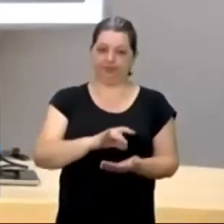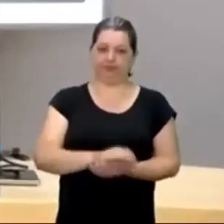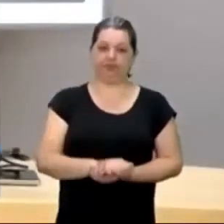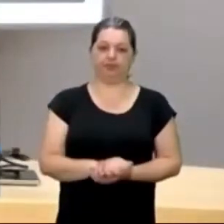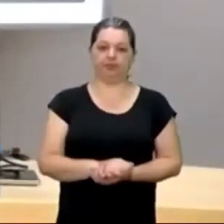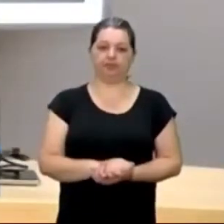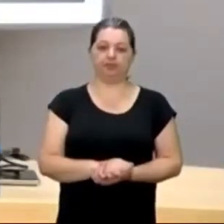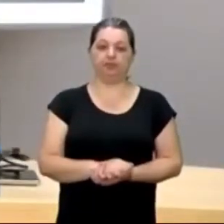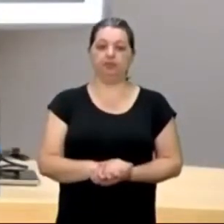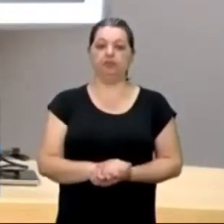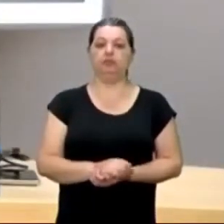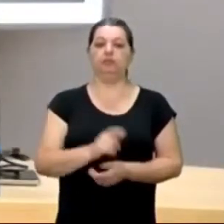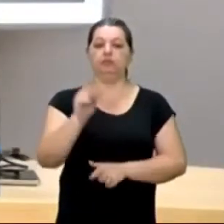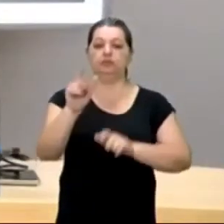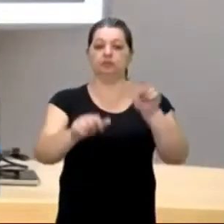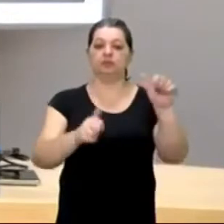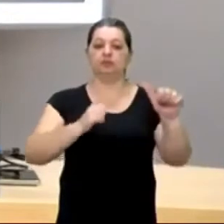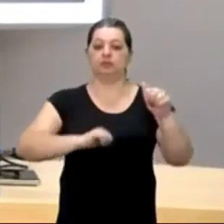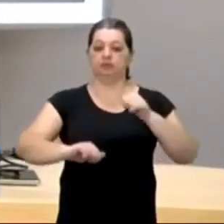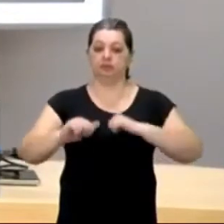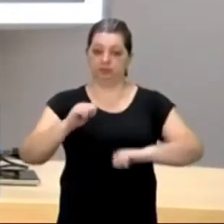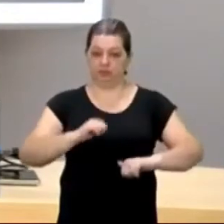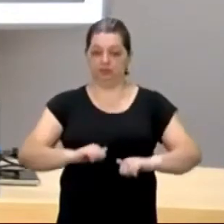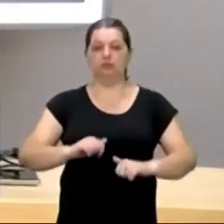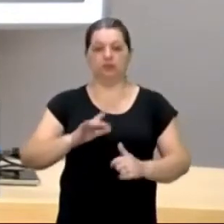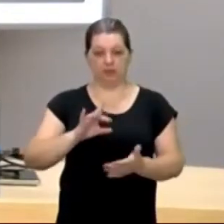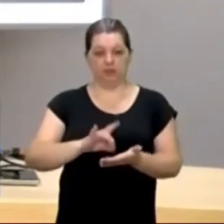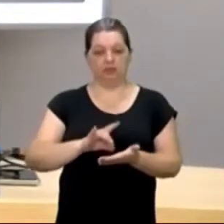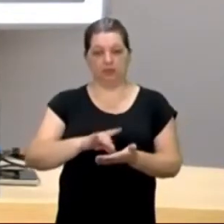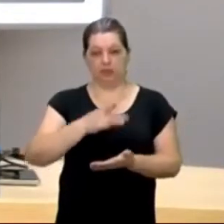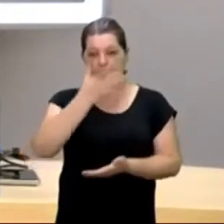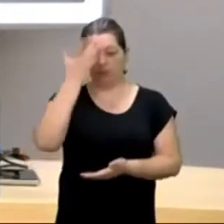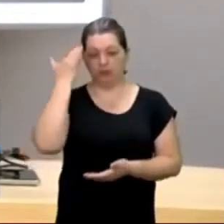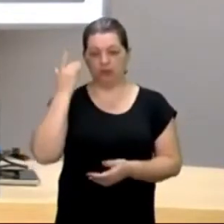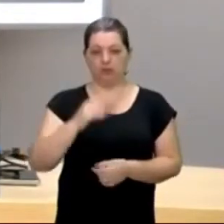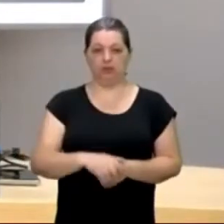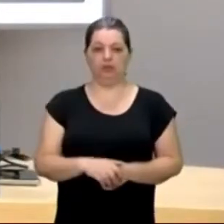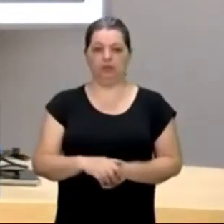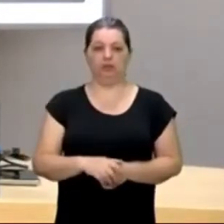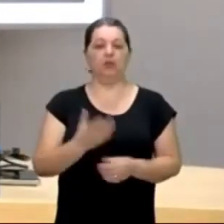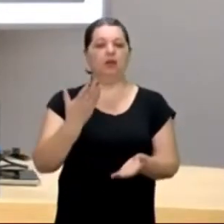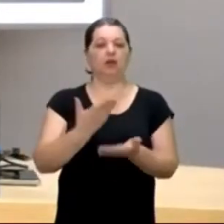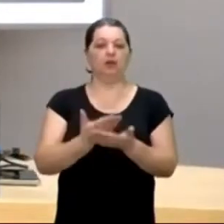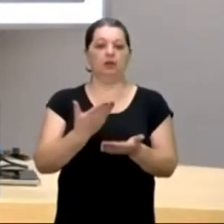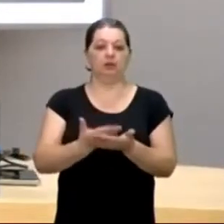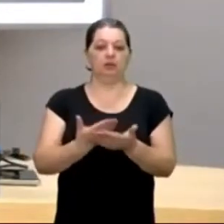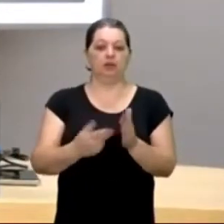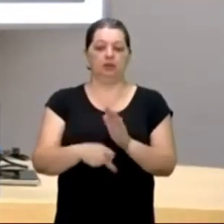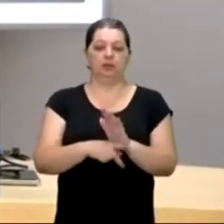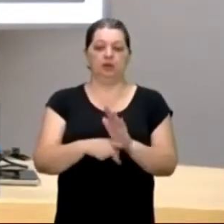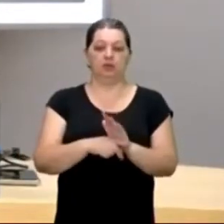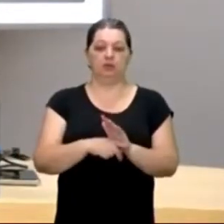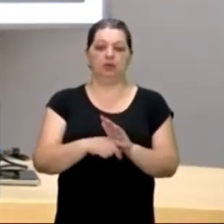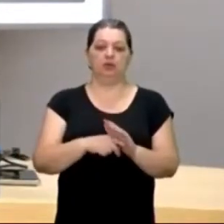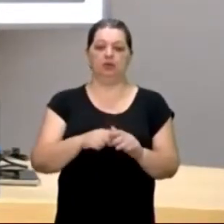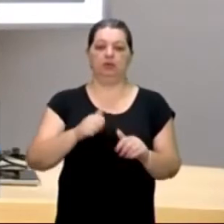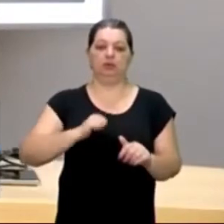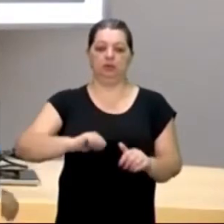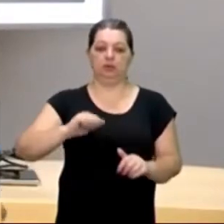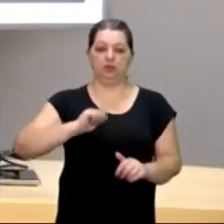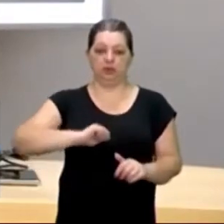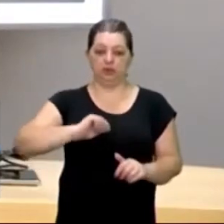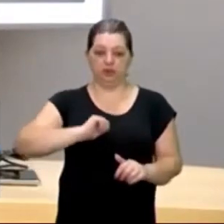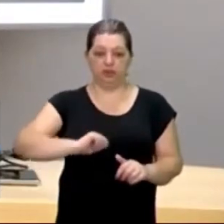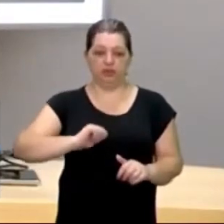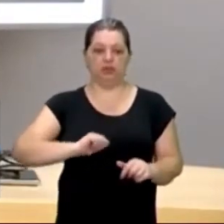esse personagem, Buelquem, que foi uma pessoa, verdade, foi um estudante, de antropologia, um cientista, pesquisador,